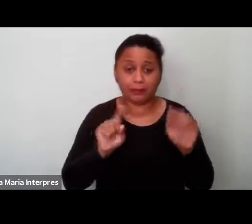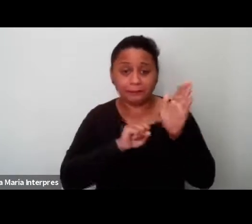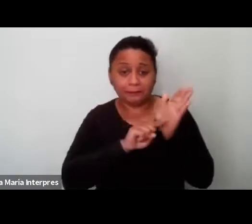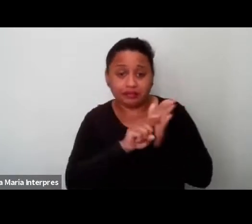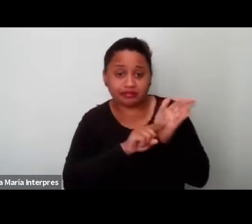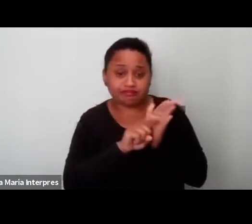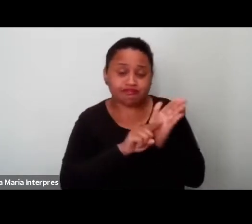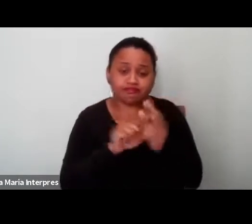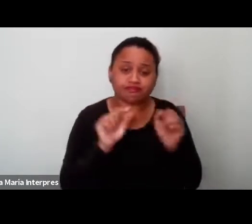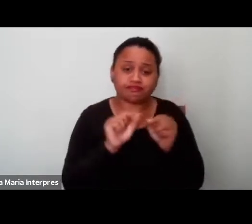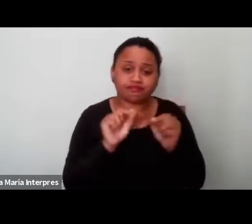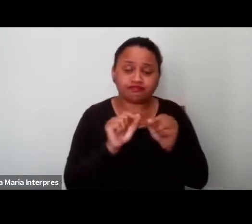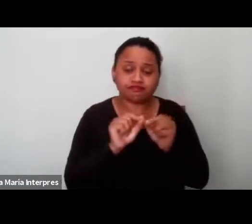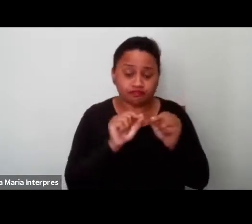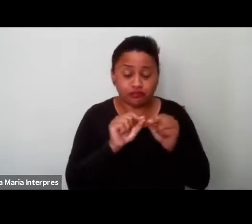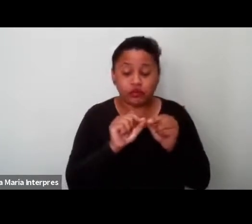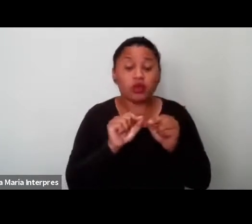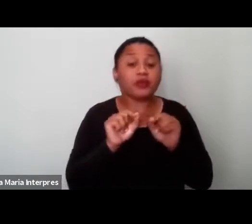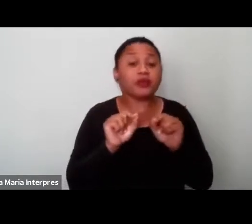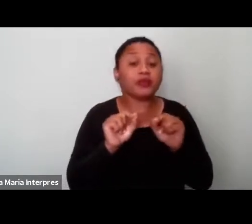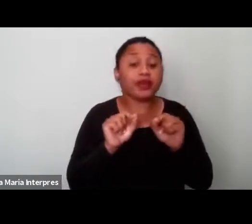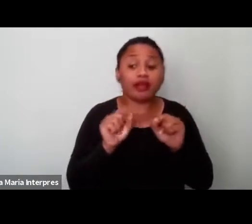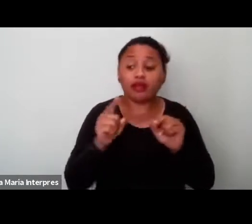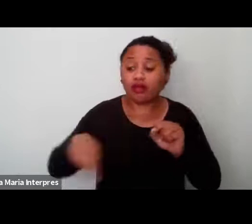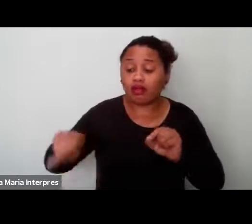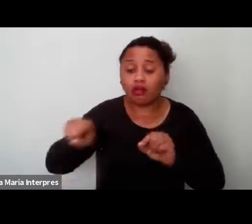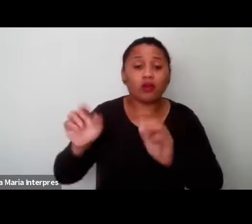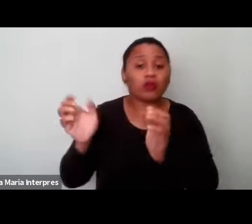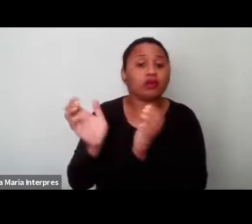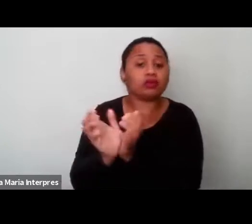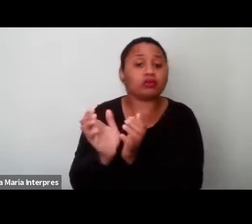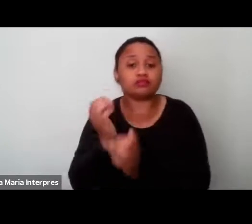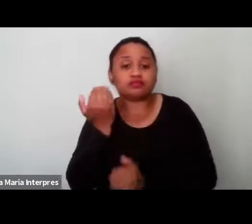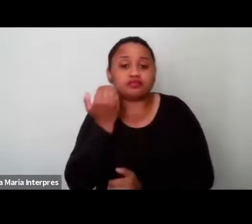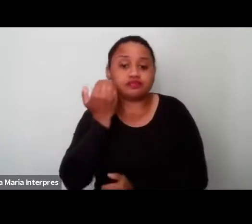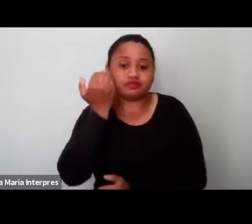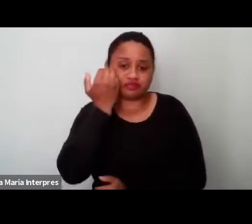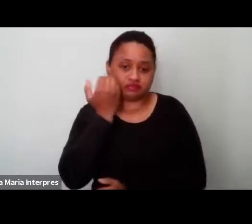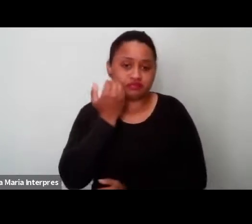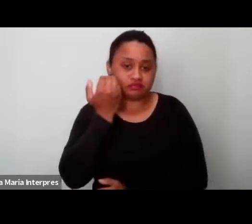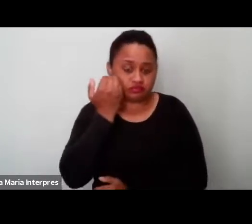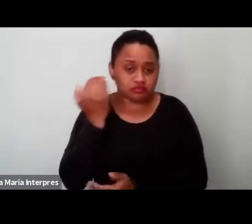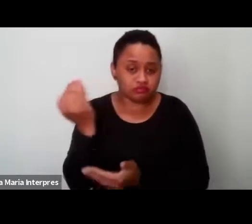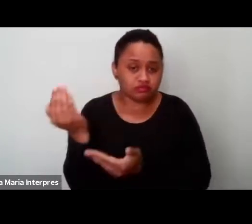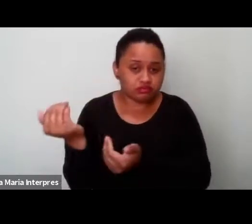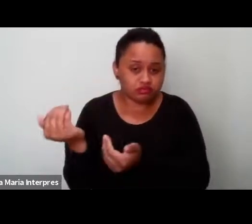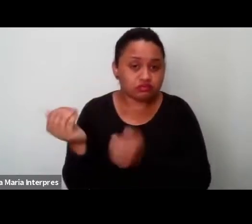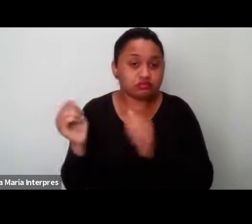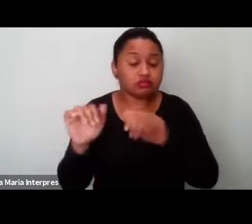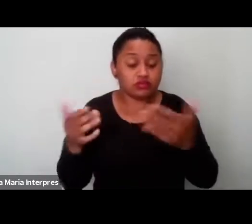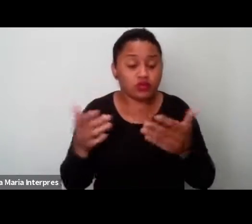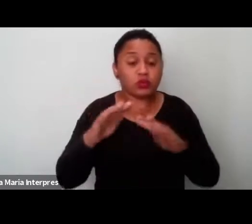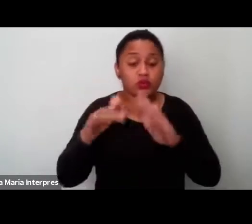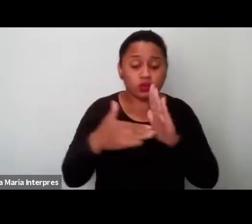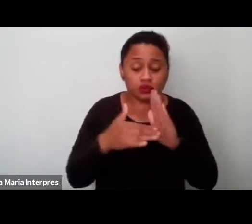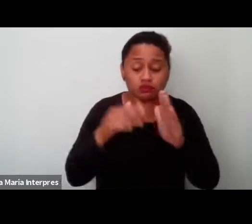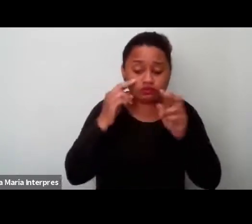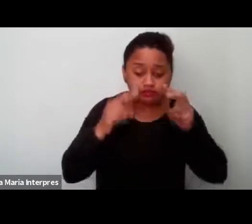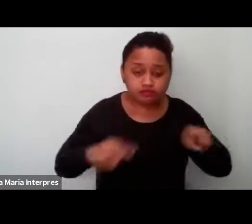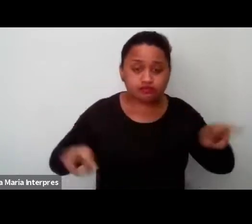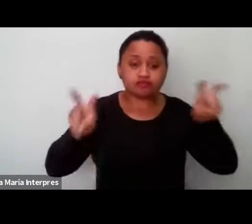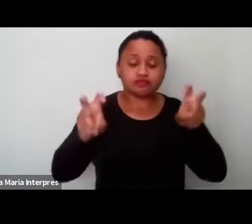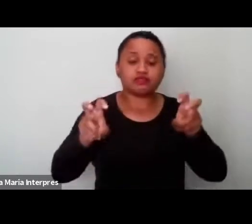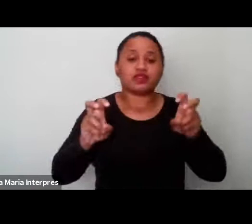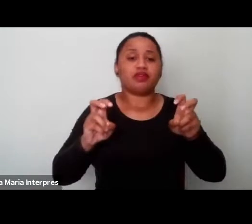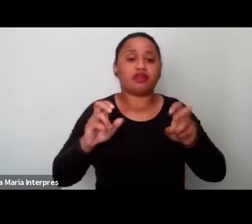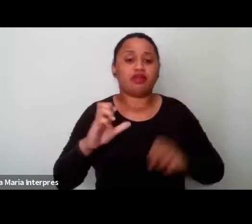realizada com adolescentes, né, toda a dimensão étnica, desculpa, a dimensão ética, né, que